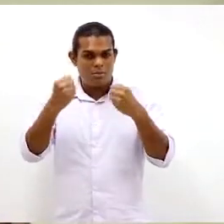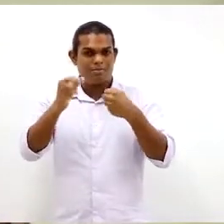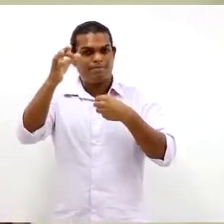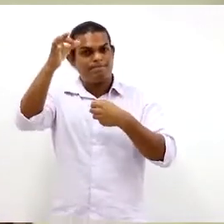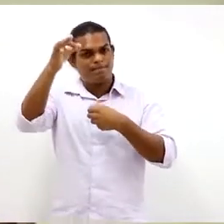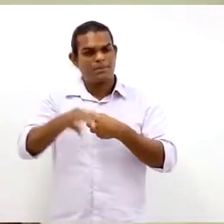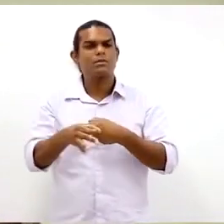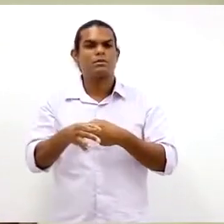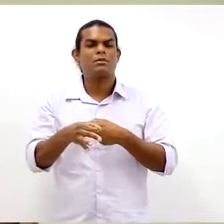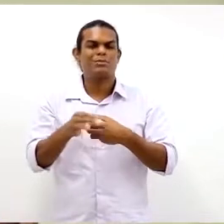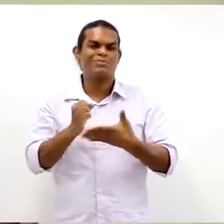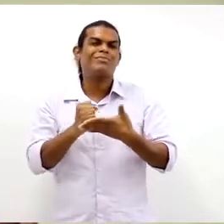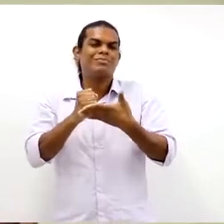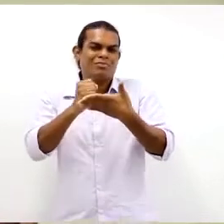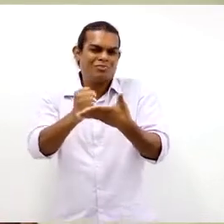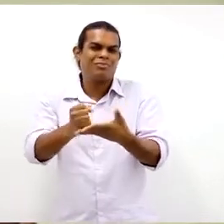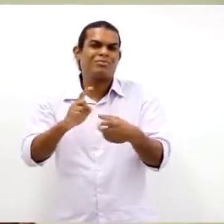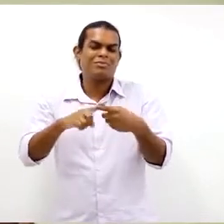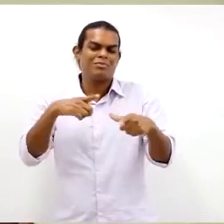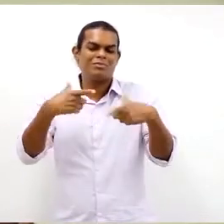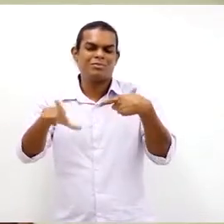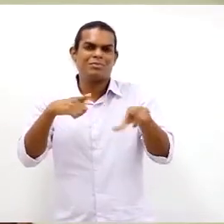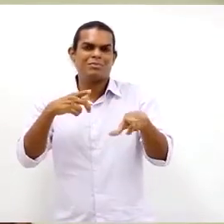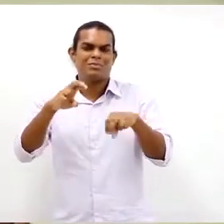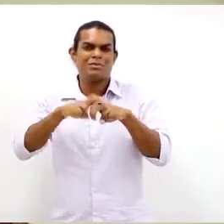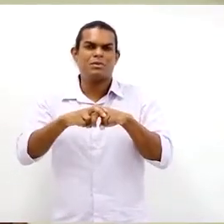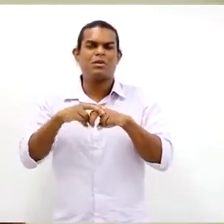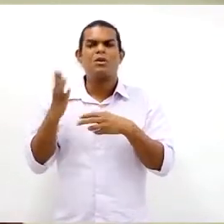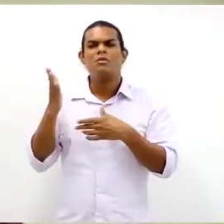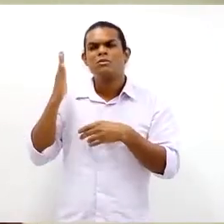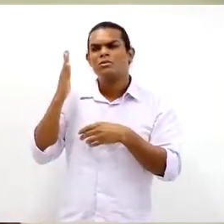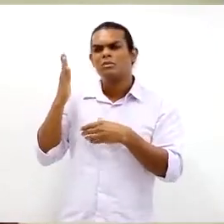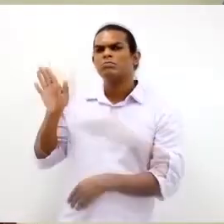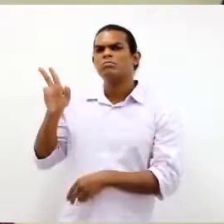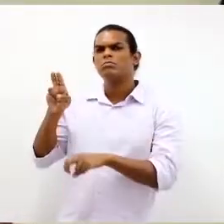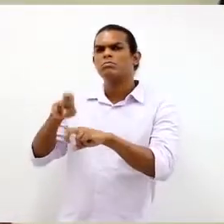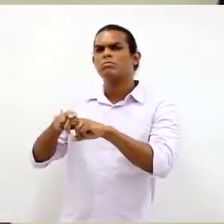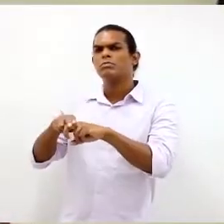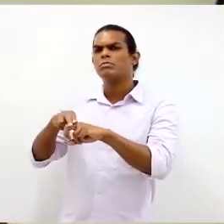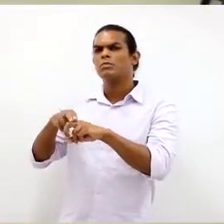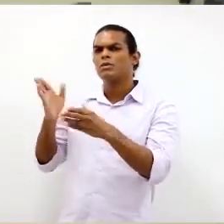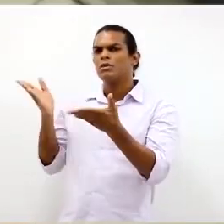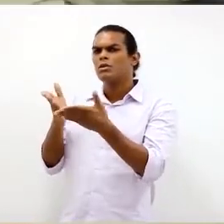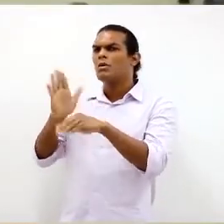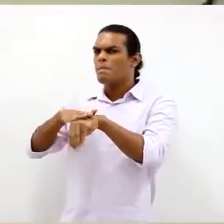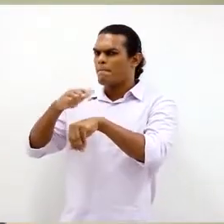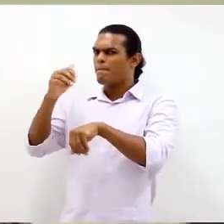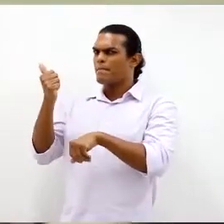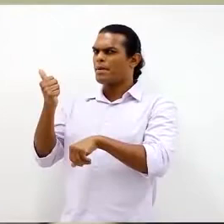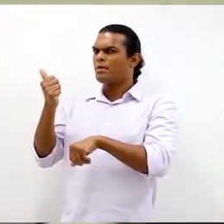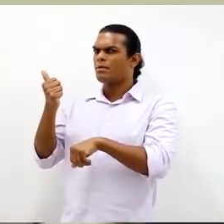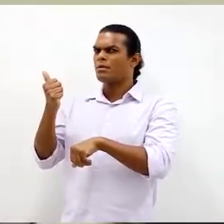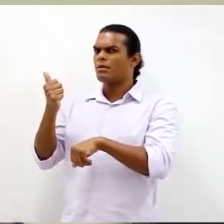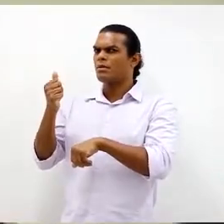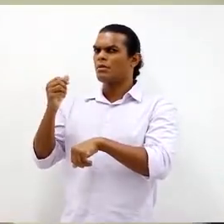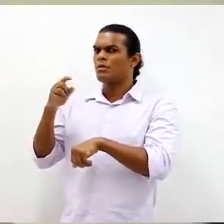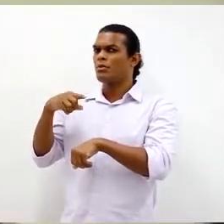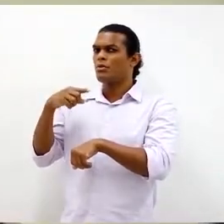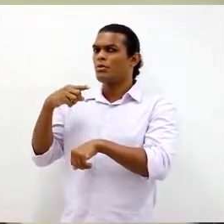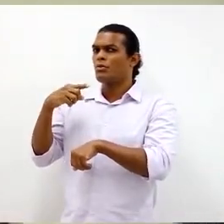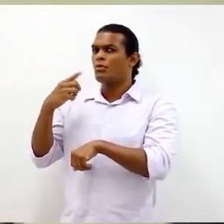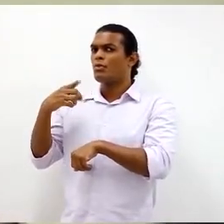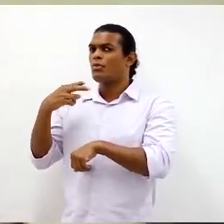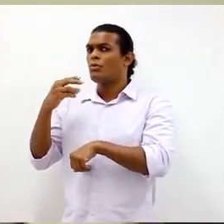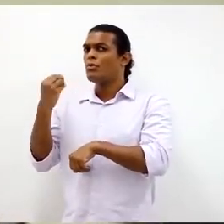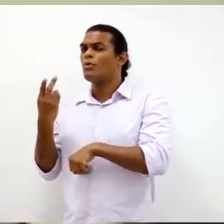confortabilidade do trabalhador. Você acha que essa posição que você está agora está mais confortável para você? Você se sente mais seguro? a anterior? Reduça,